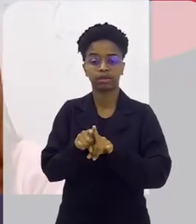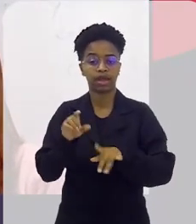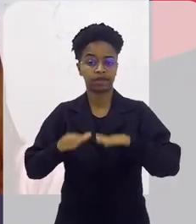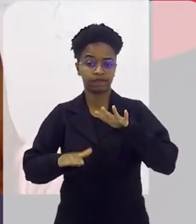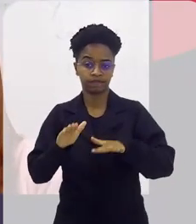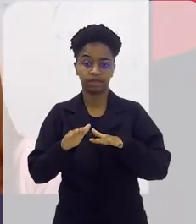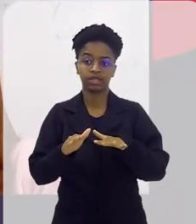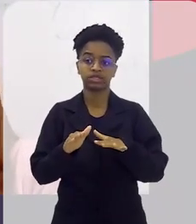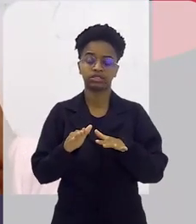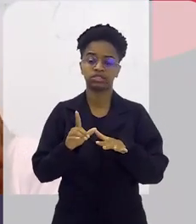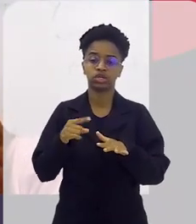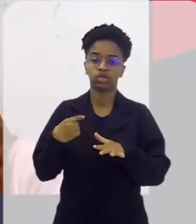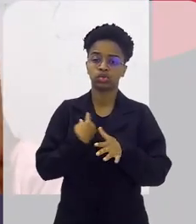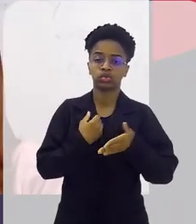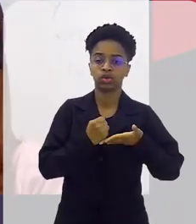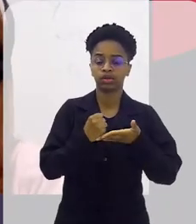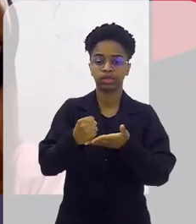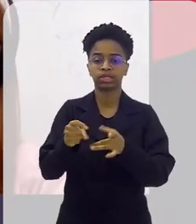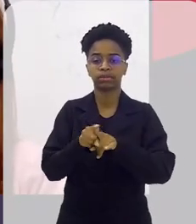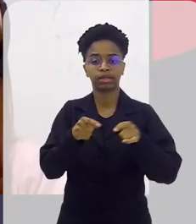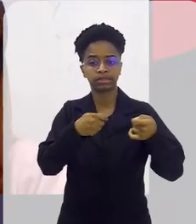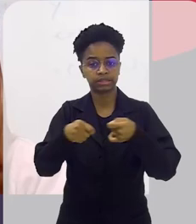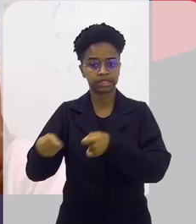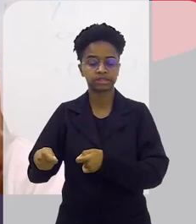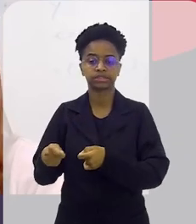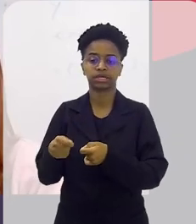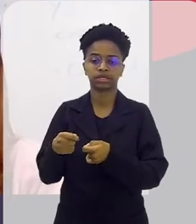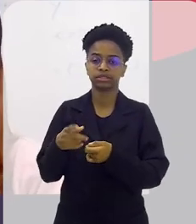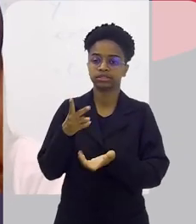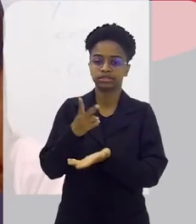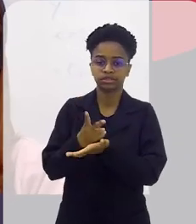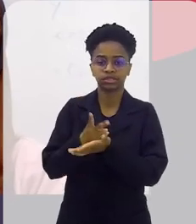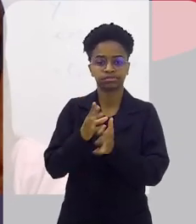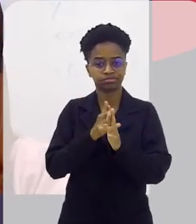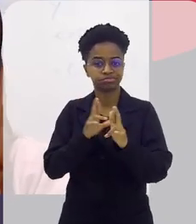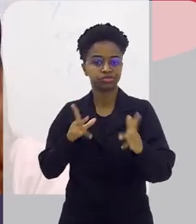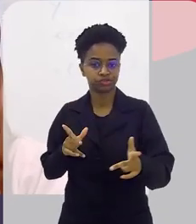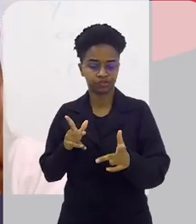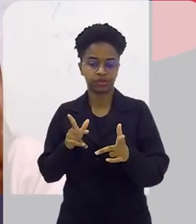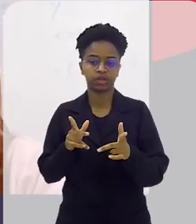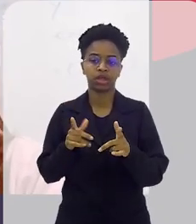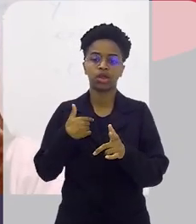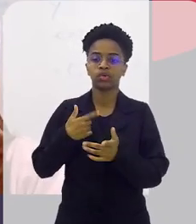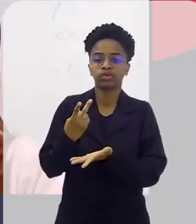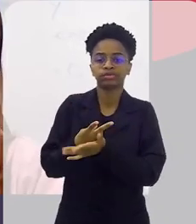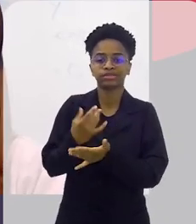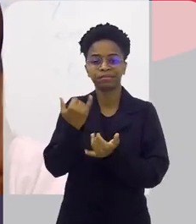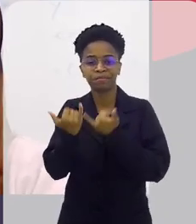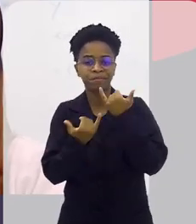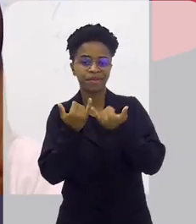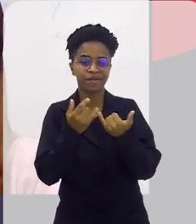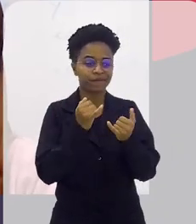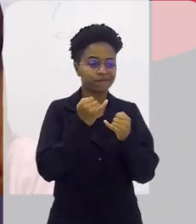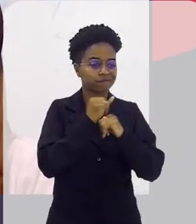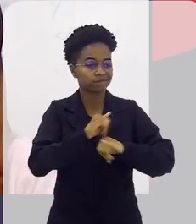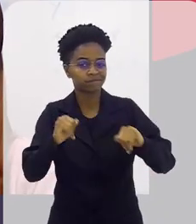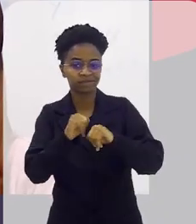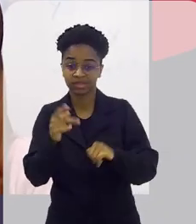Tanto as ideias que a gente leva, quanto as nossas demandas, elas são bastante diferenciadas. Eu sempre brinco que